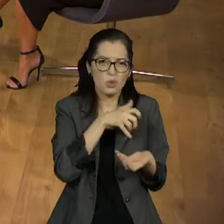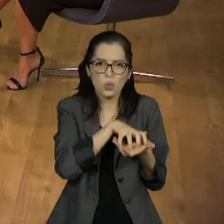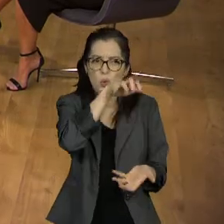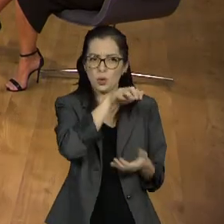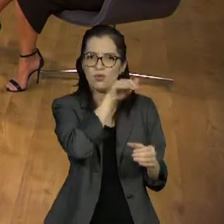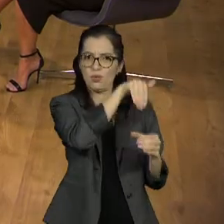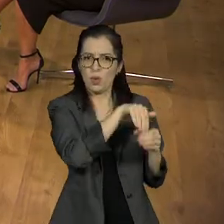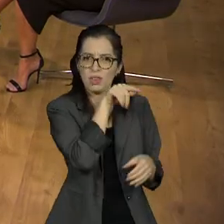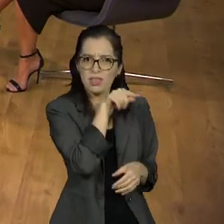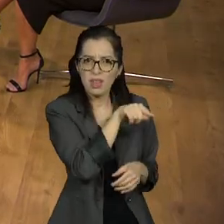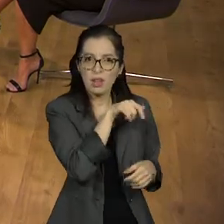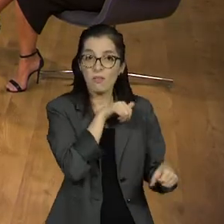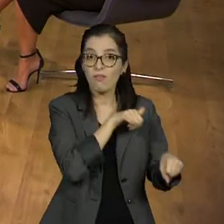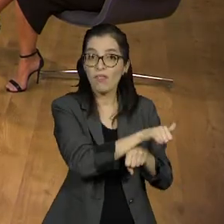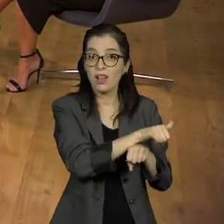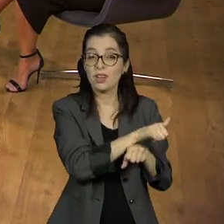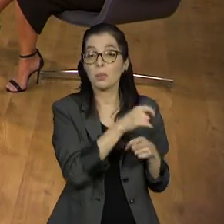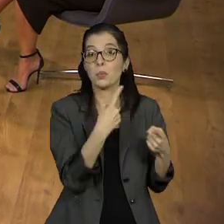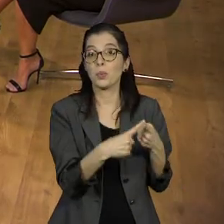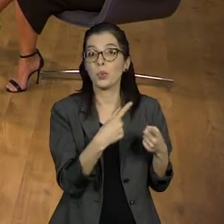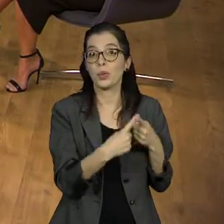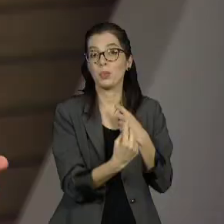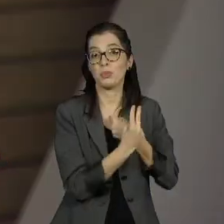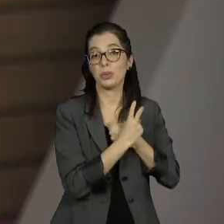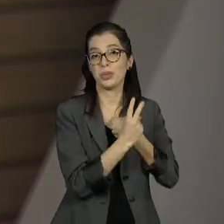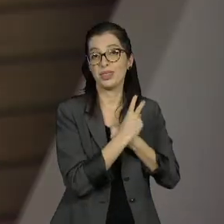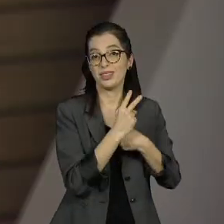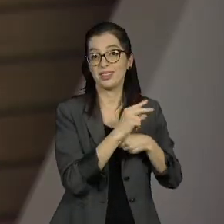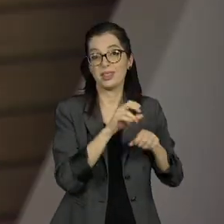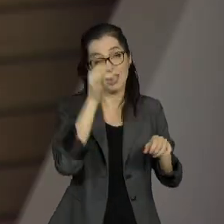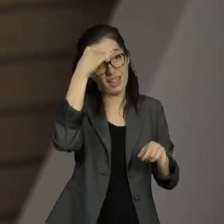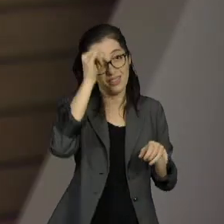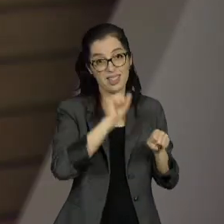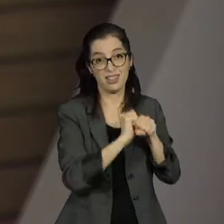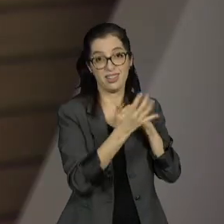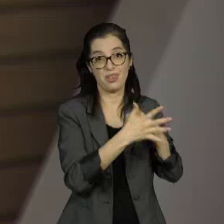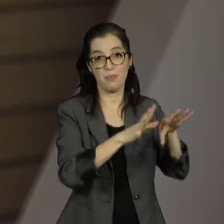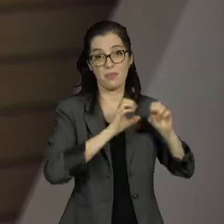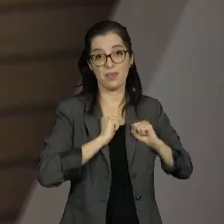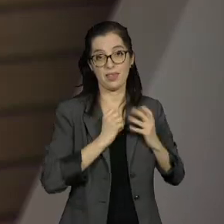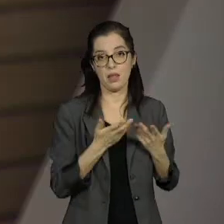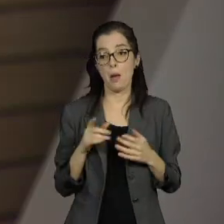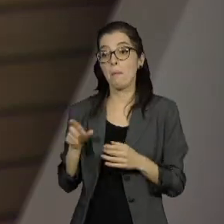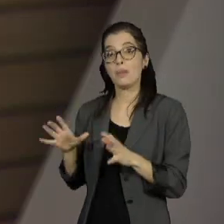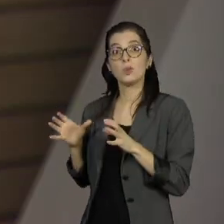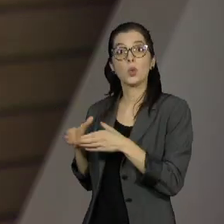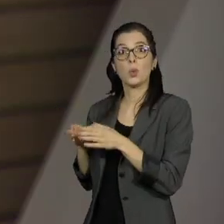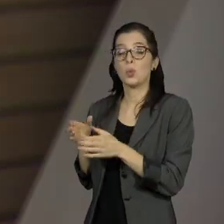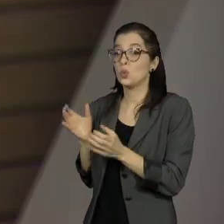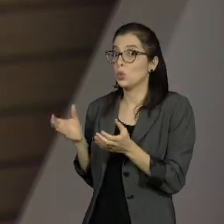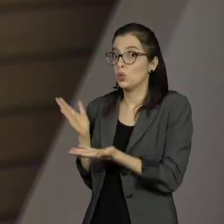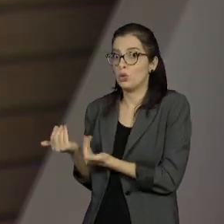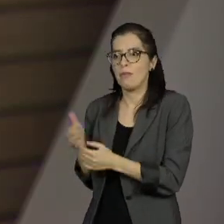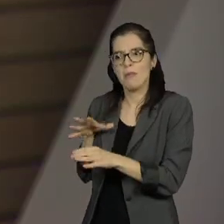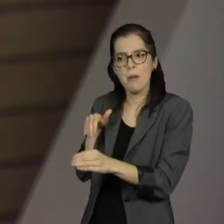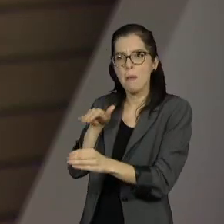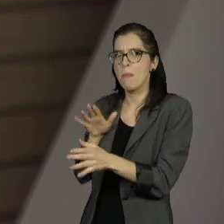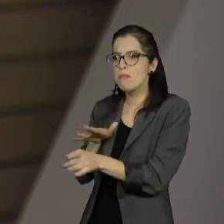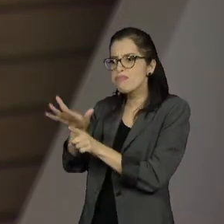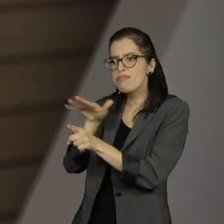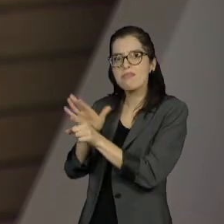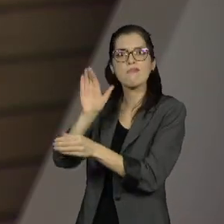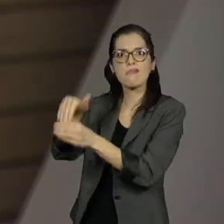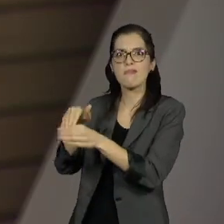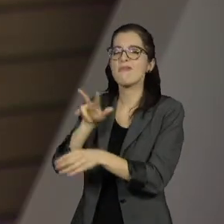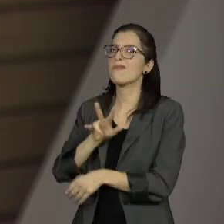preocupações relacionadas à Covid. O eleitorado jovem deve ir votar, né? O que a gente vê na pesquisa é que tem quase 80